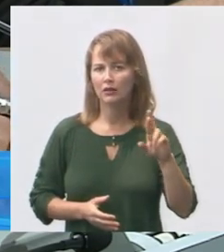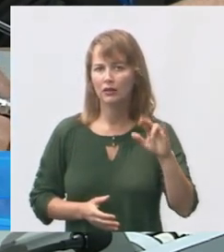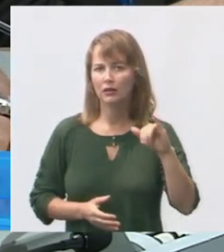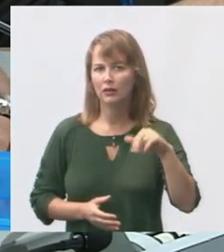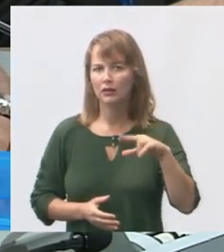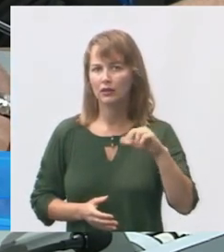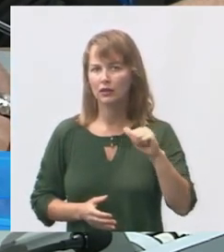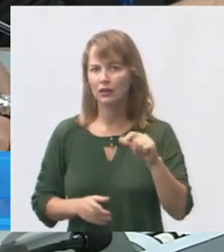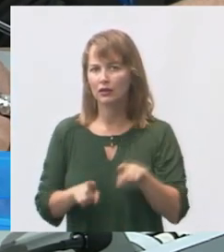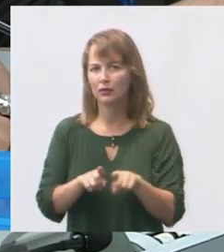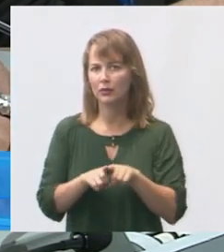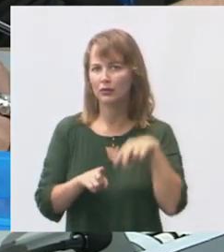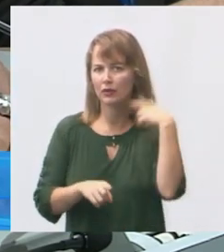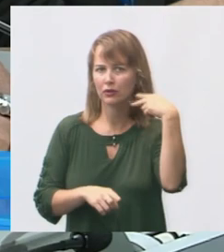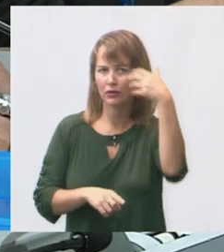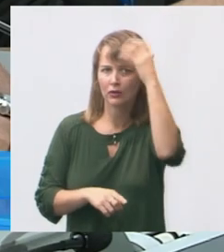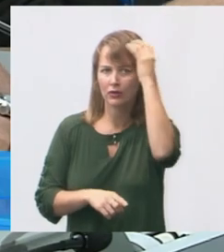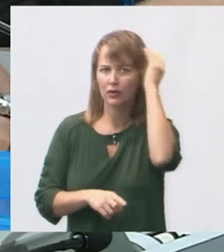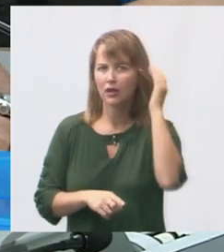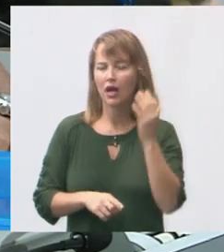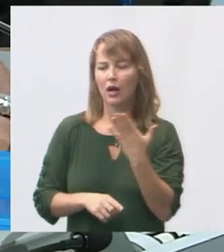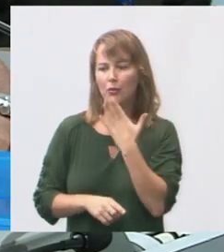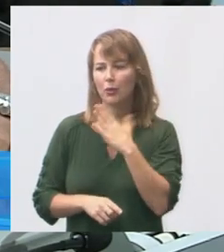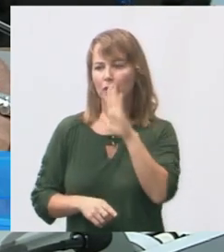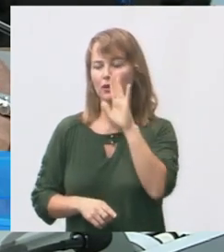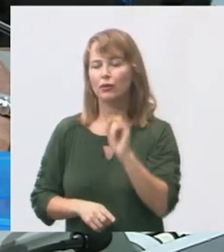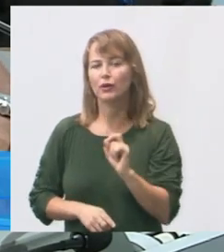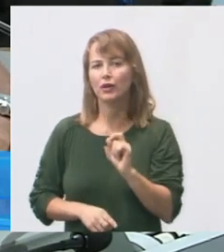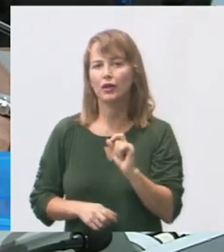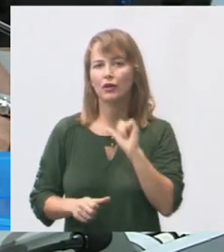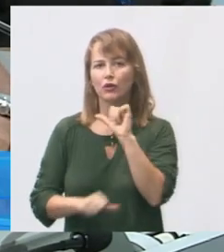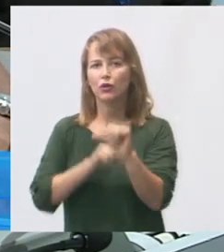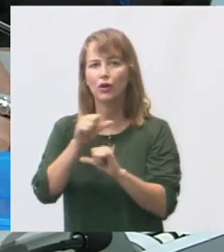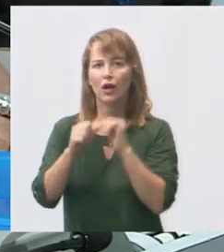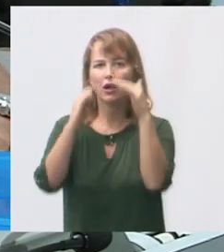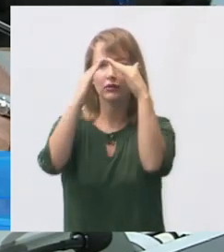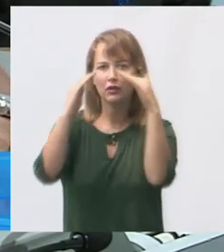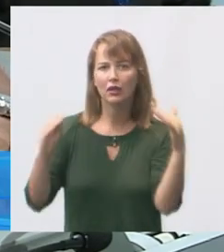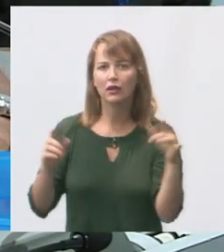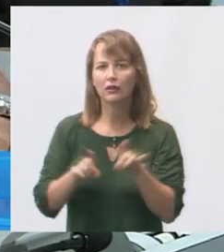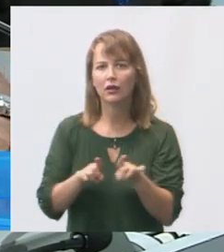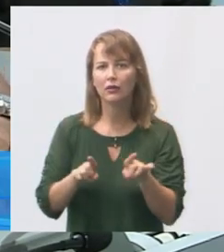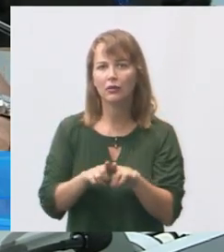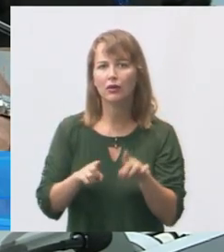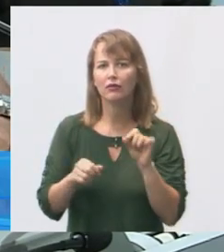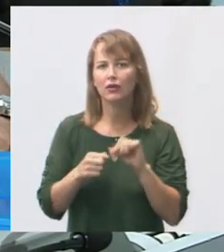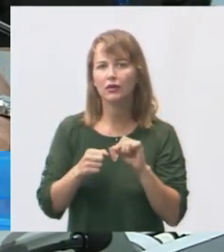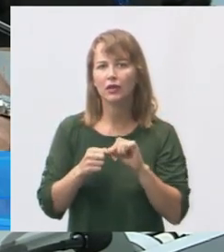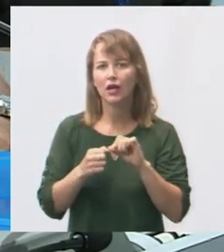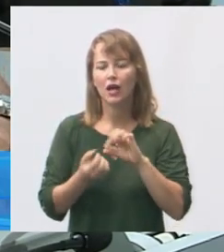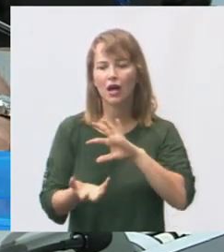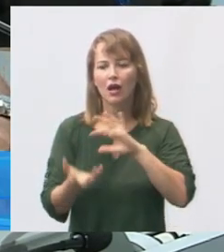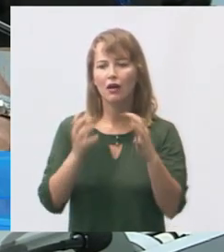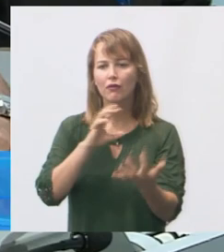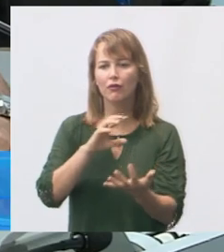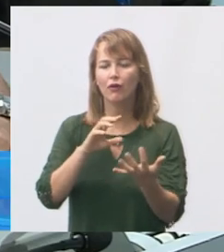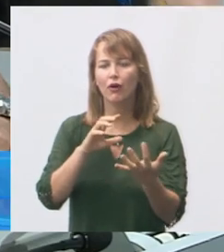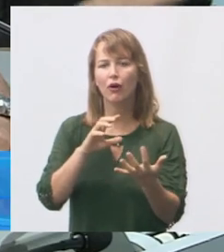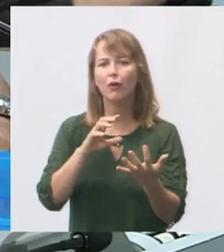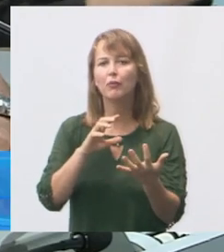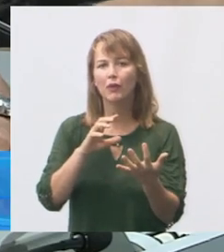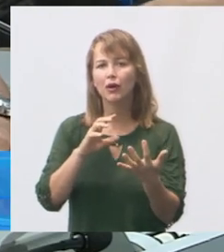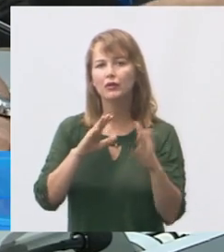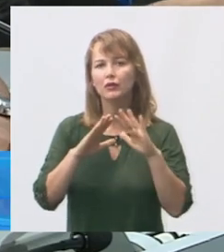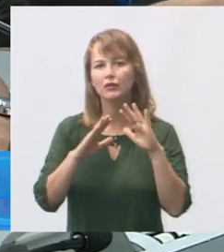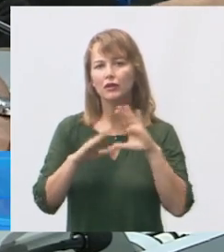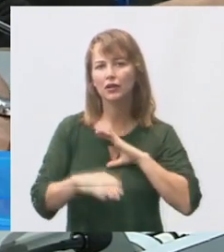e foi prometido que seria trocado o telhado e também feito toda a reforma do CMI Pedro Feu Rosa hoje